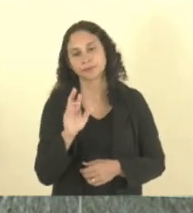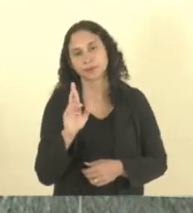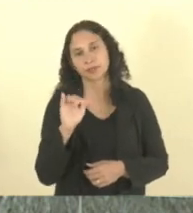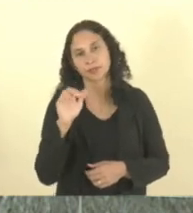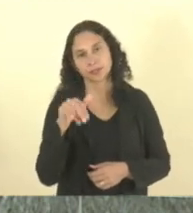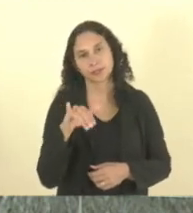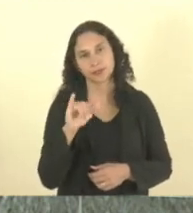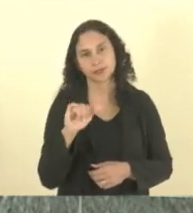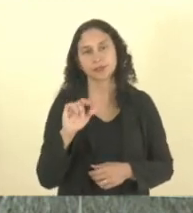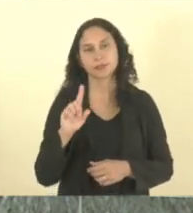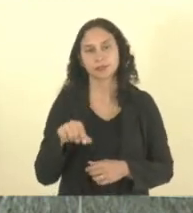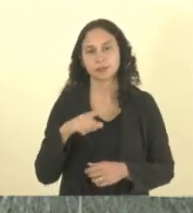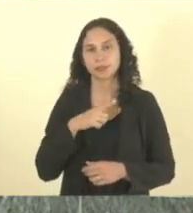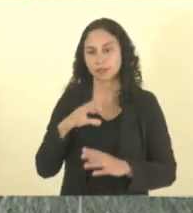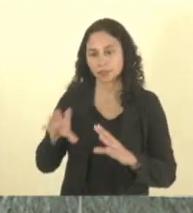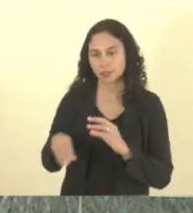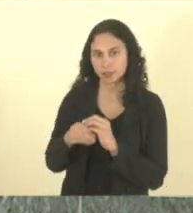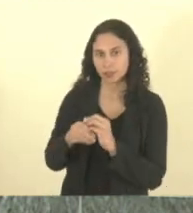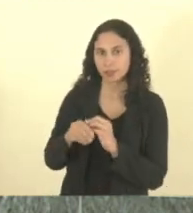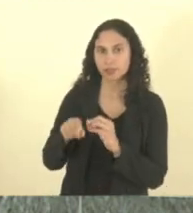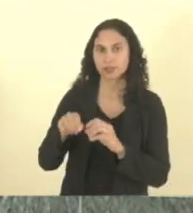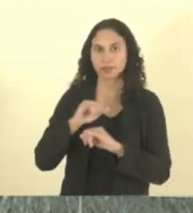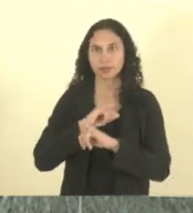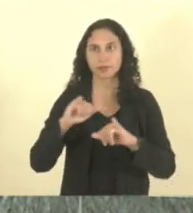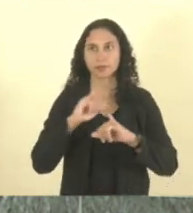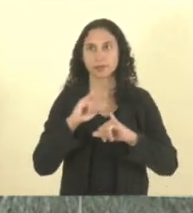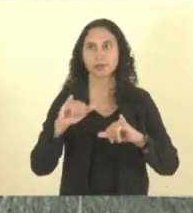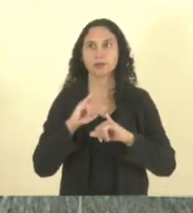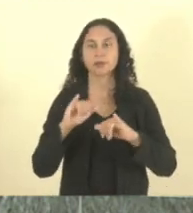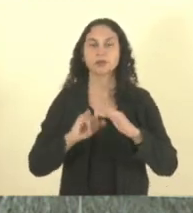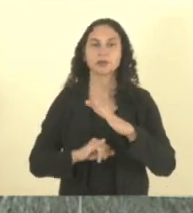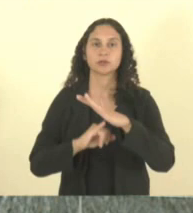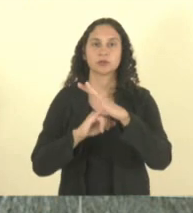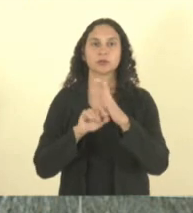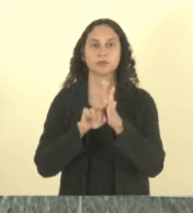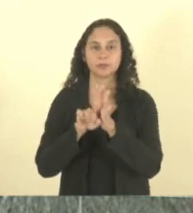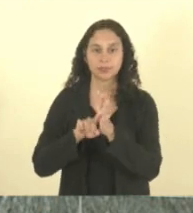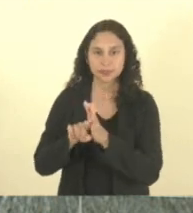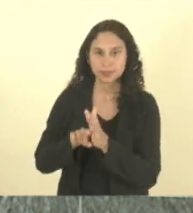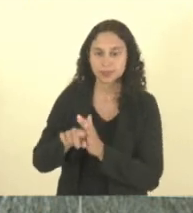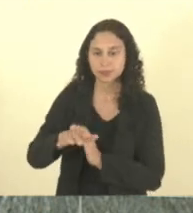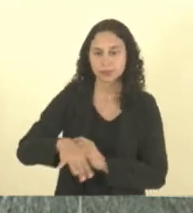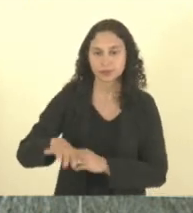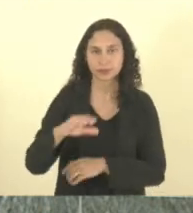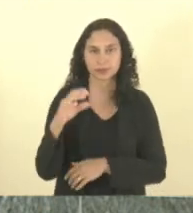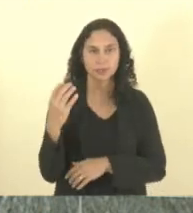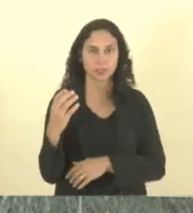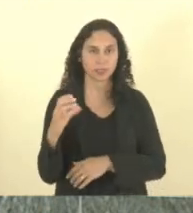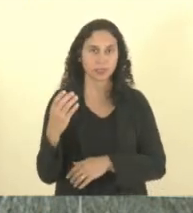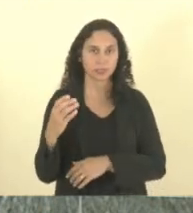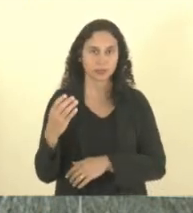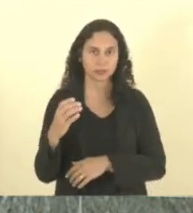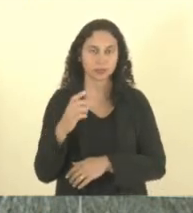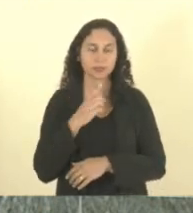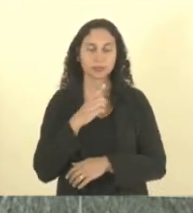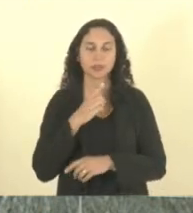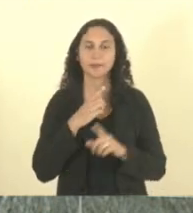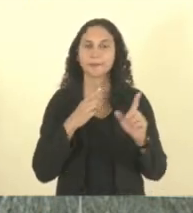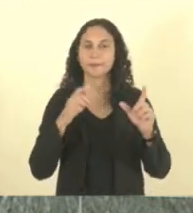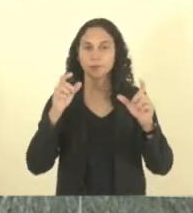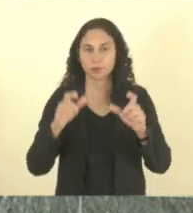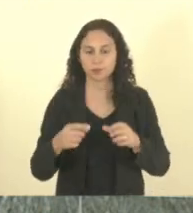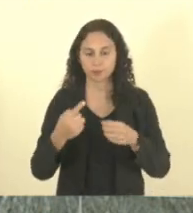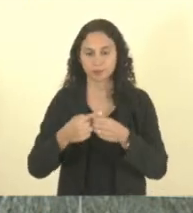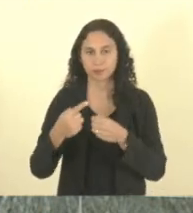à Lei 10.976, declarando de utilidade pública o Instituto de Pesquisa e Documentação Cariaciquense, localizado no município de Cariacica,